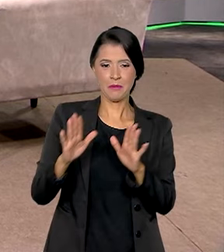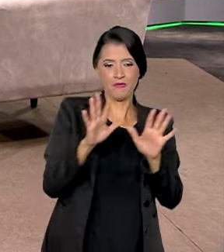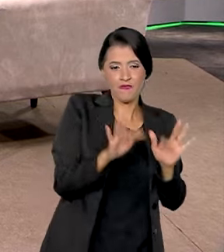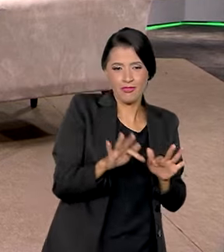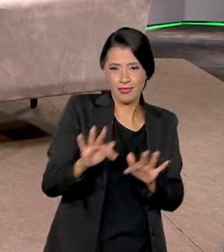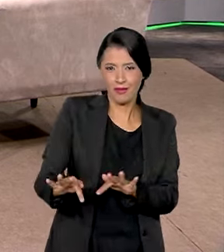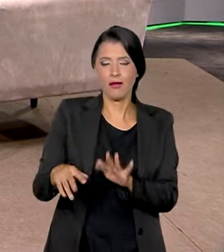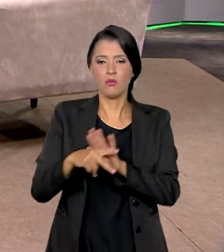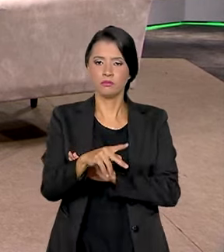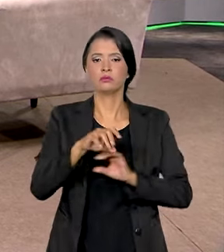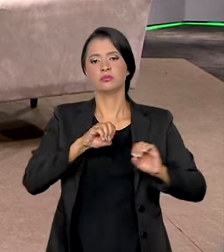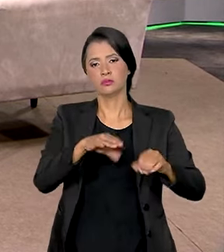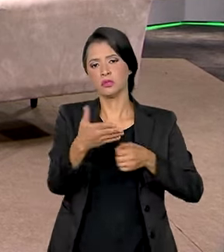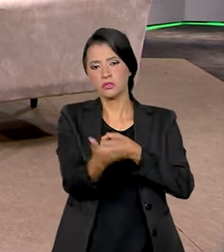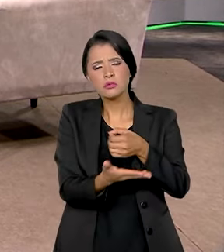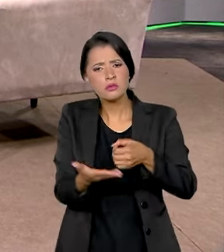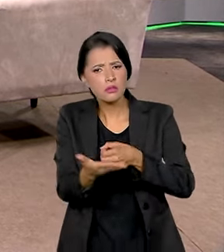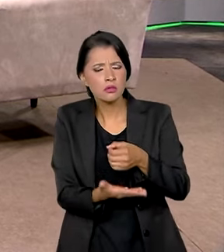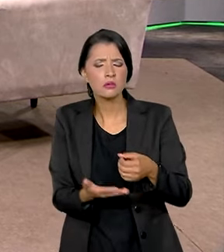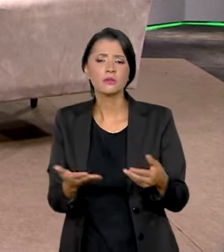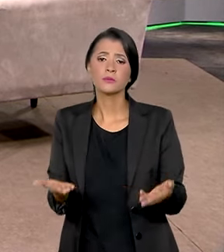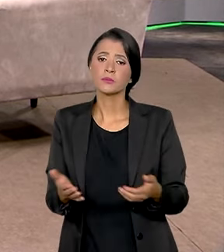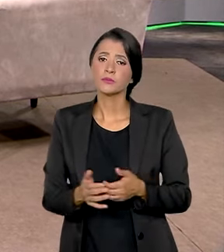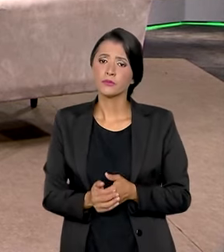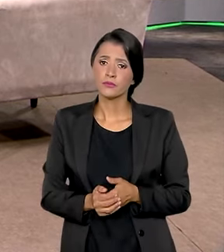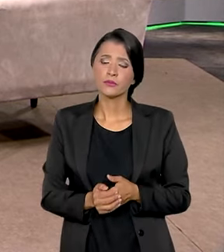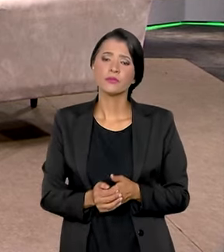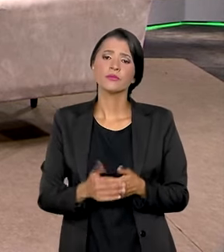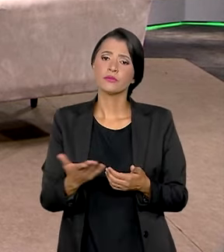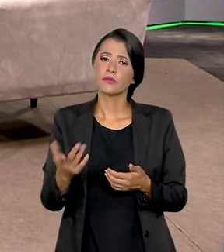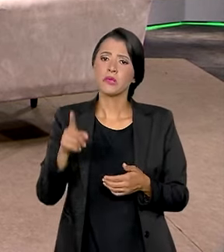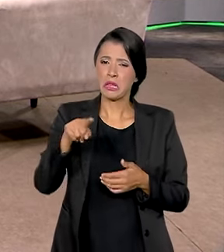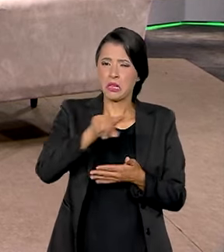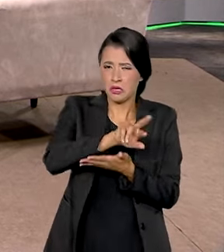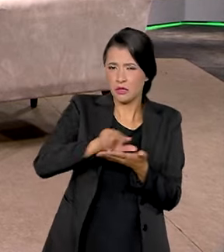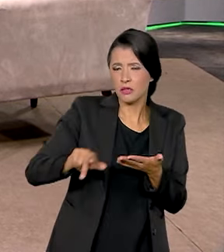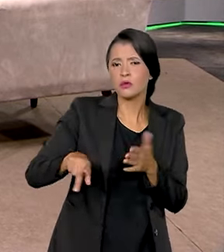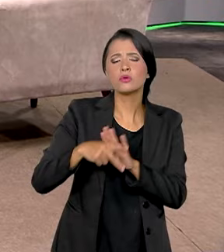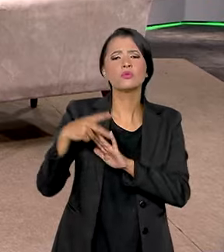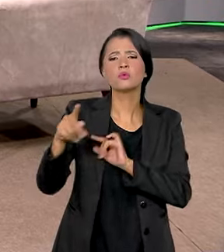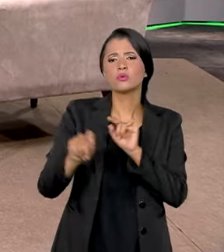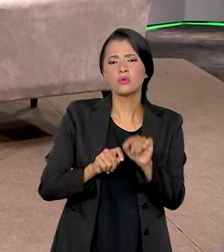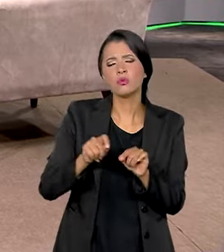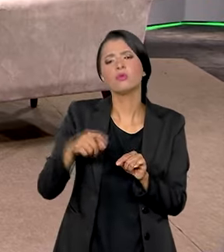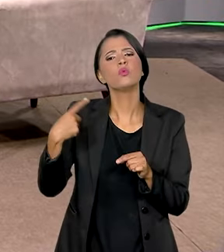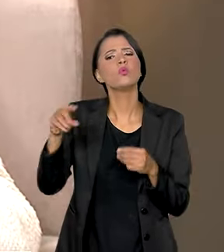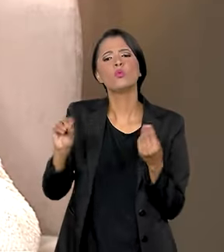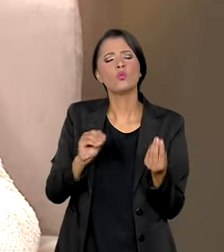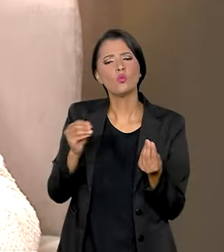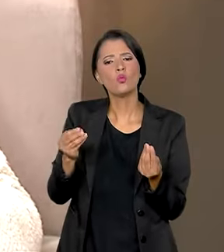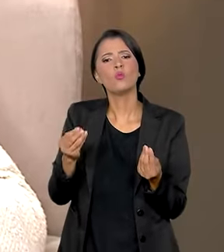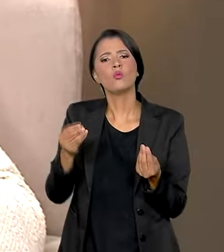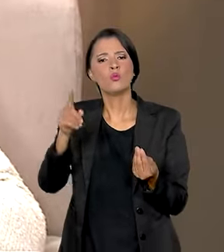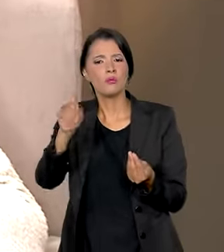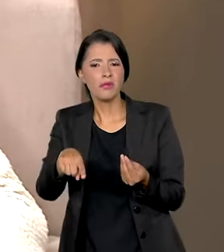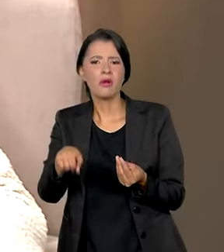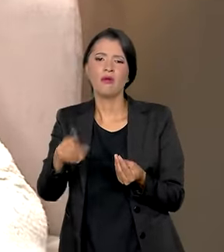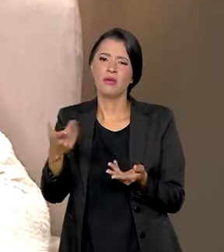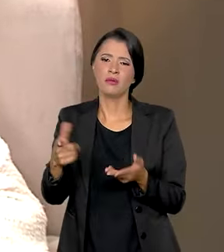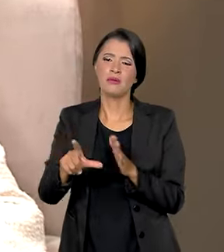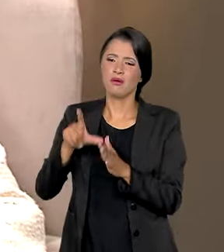ao final das etapas da educação básica. Muito disso tem a ver com